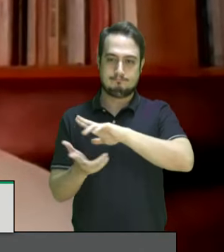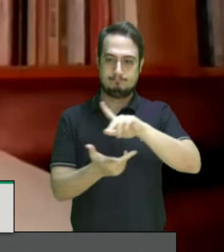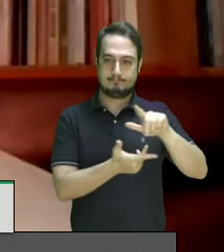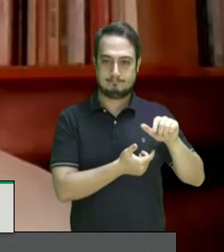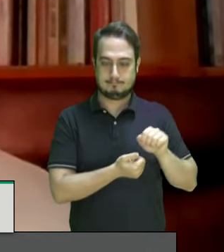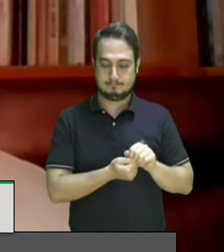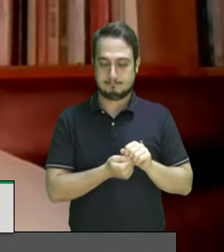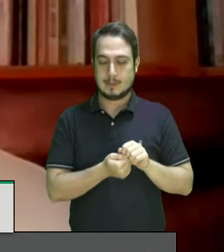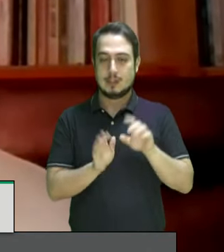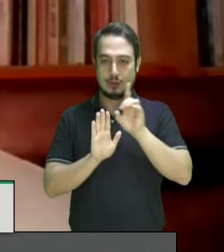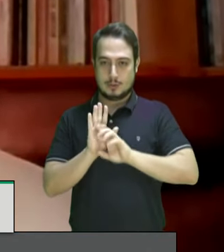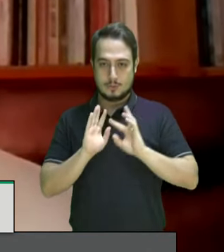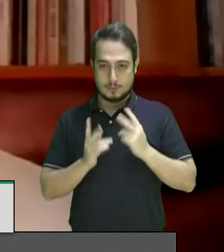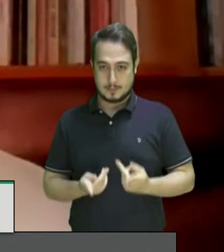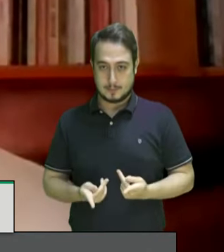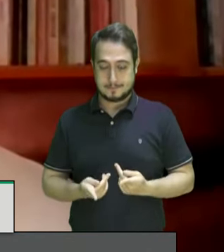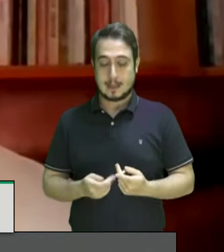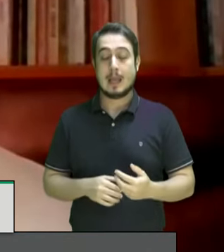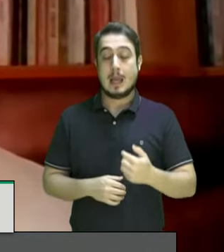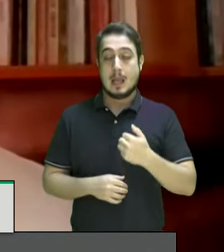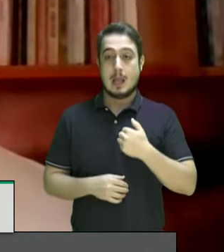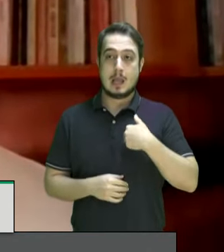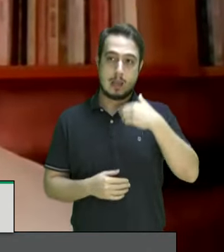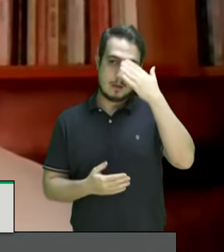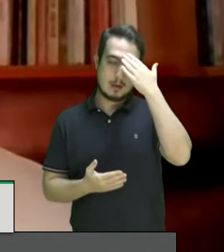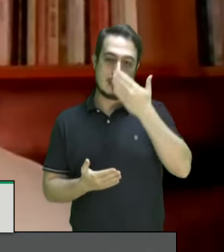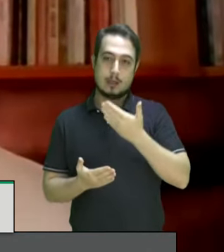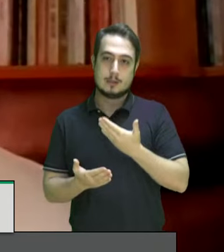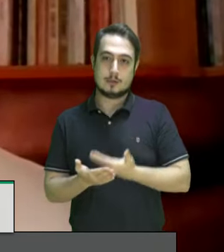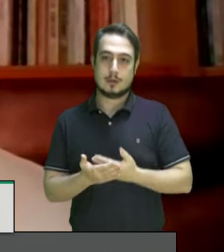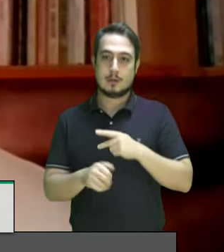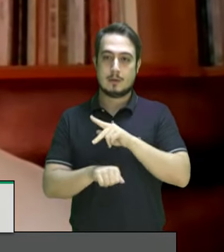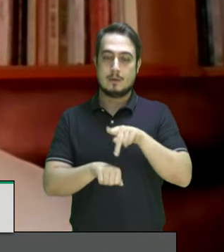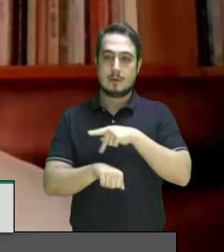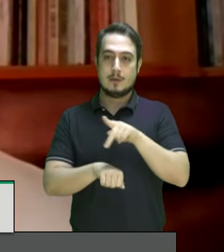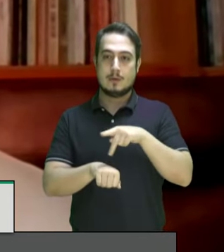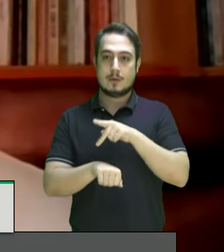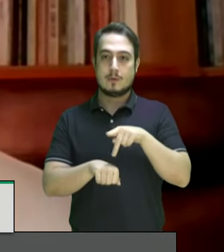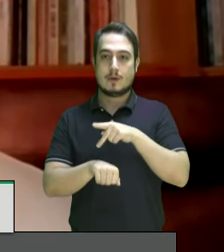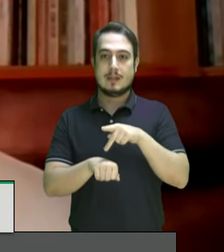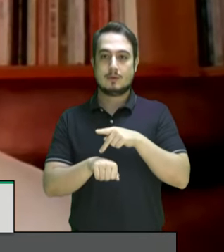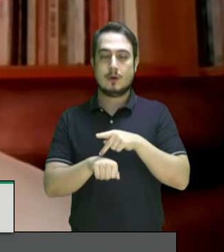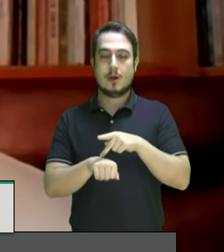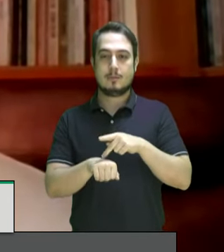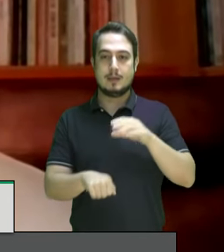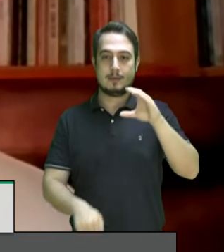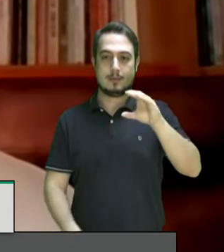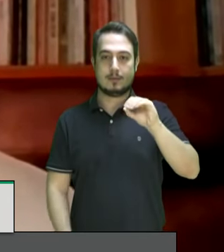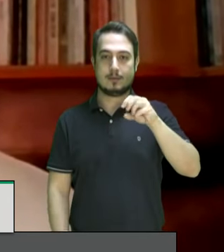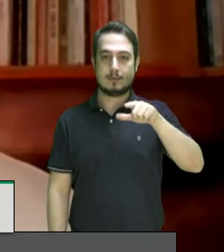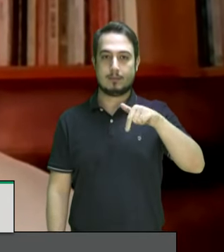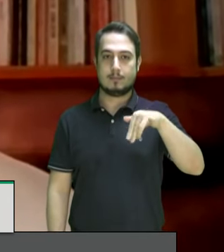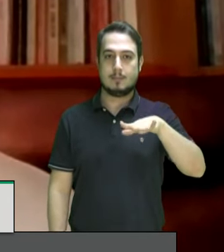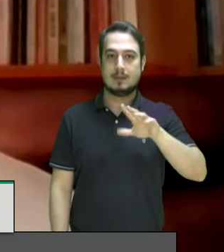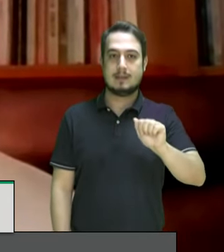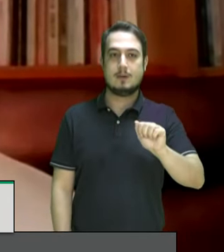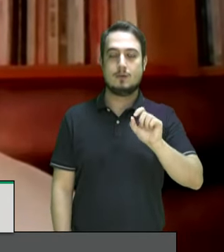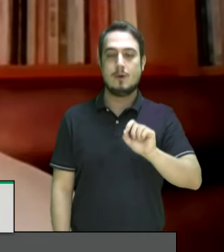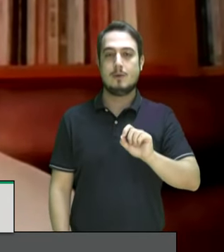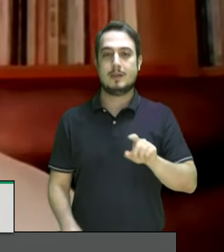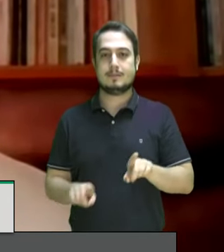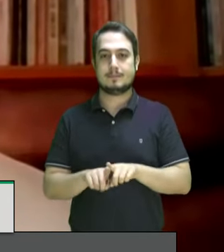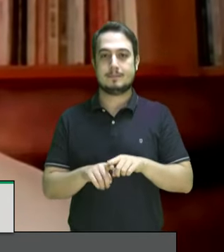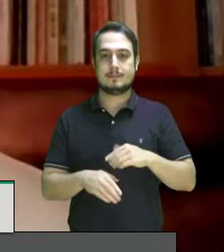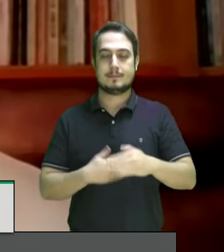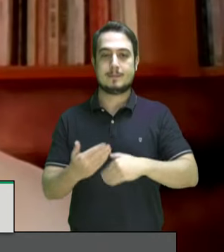Eu acho estamos em Colômbia, eu estou em Colômbia, sou colombiano, Colômbia do Brasil, estamos atravessando